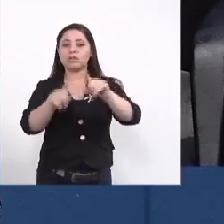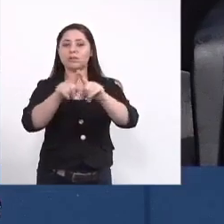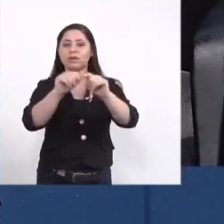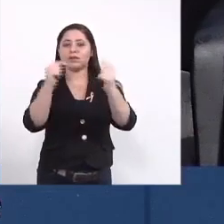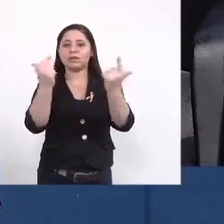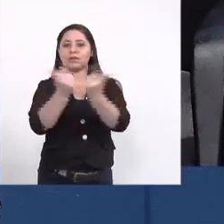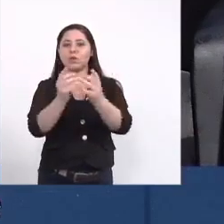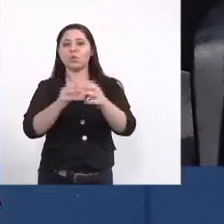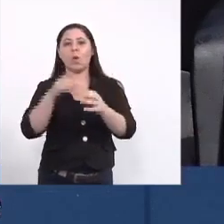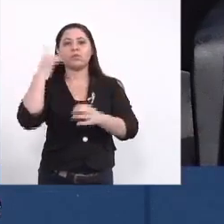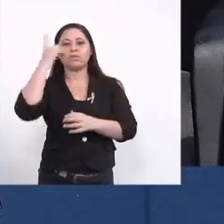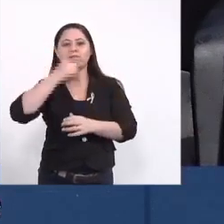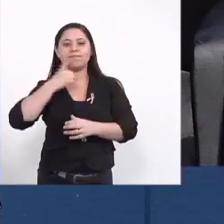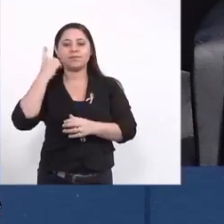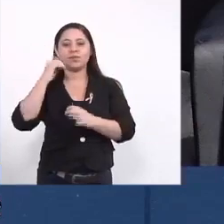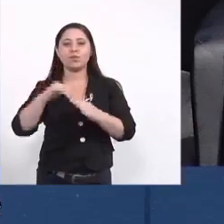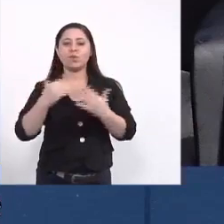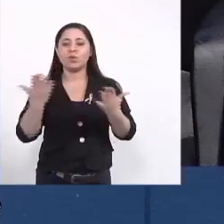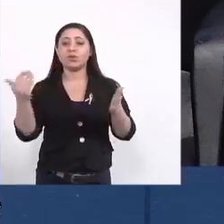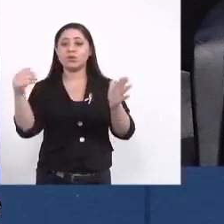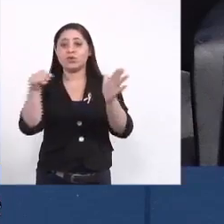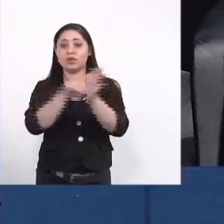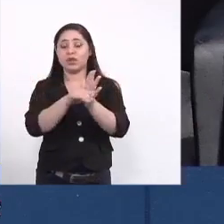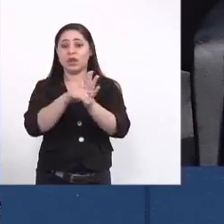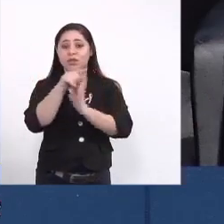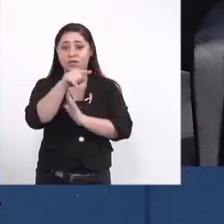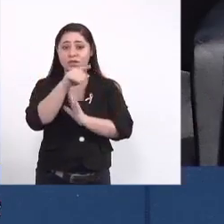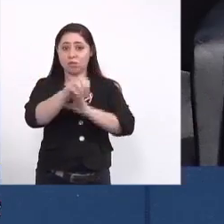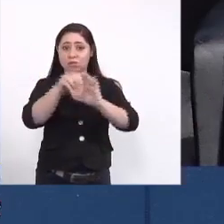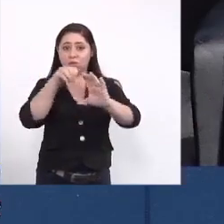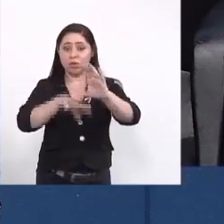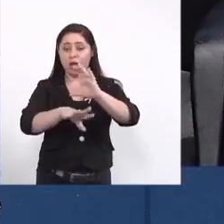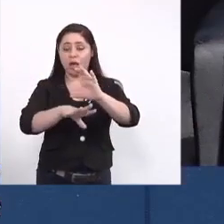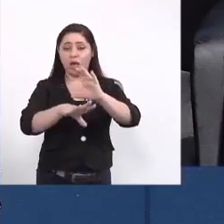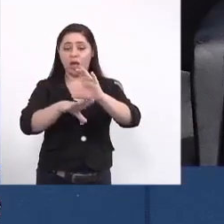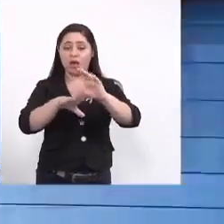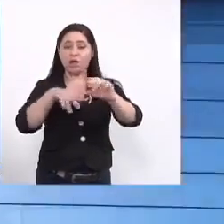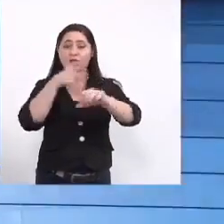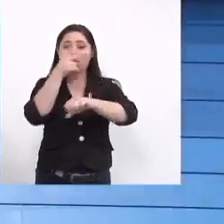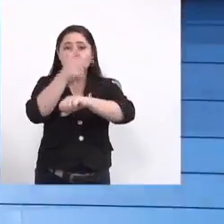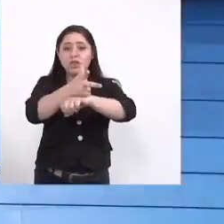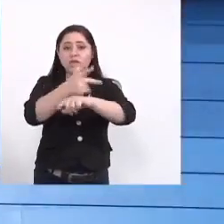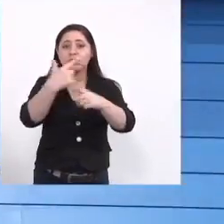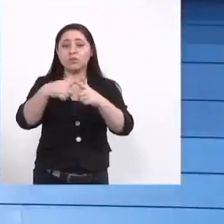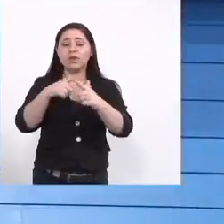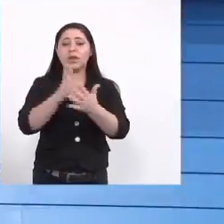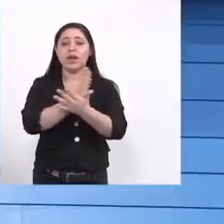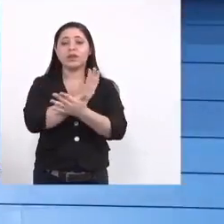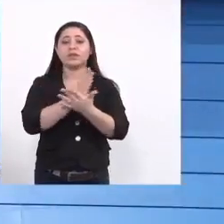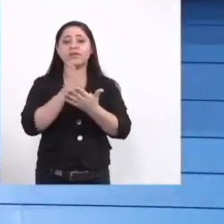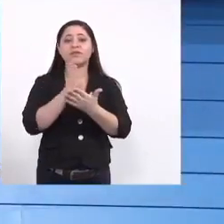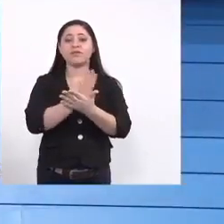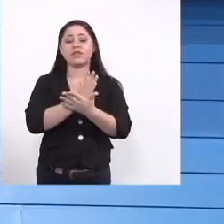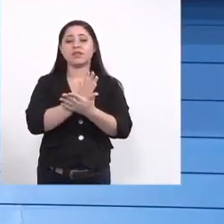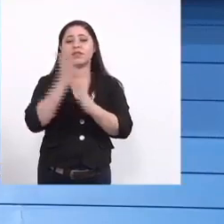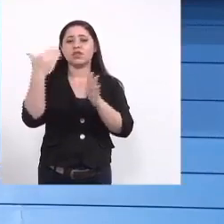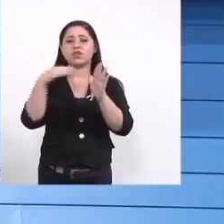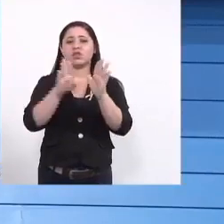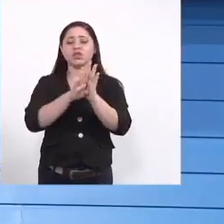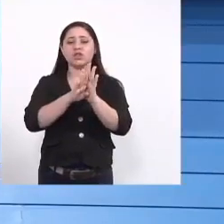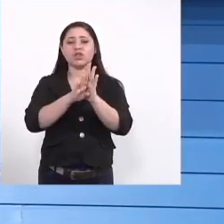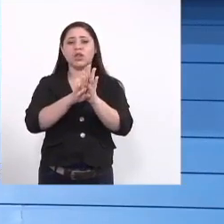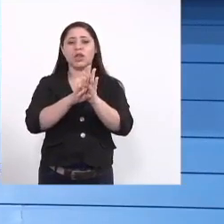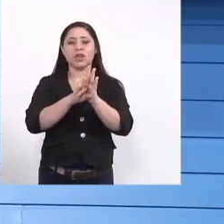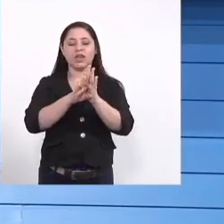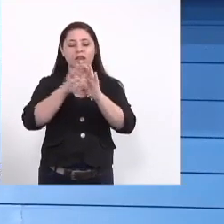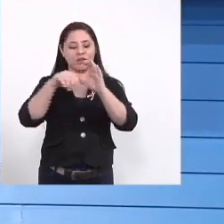parlamentar quando chegar até vocês esse material porque muitas vezes chega um material